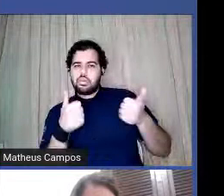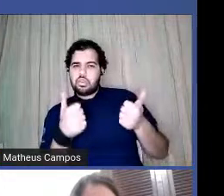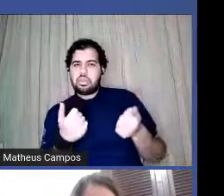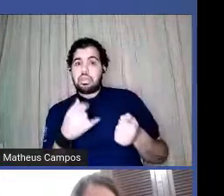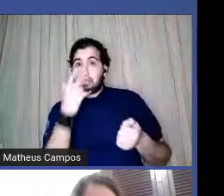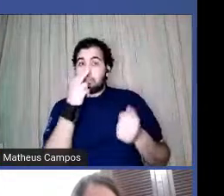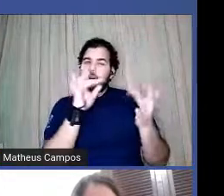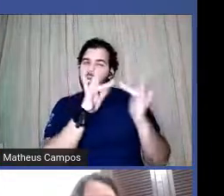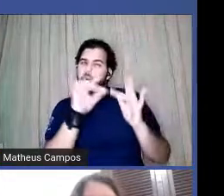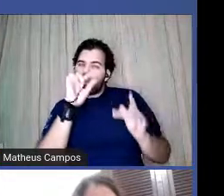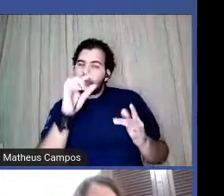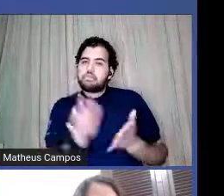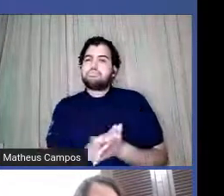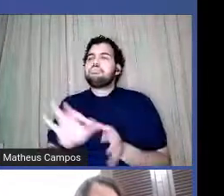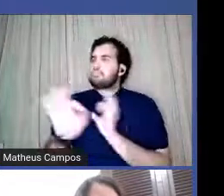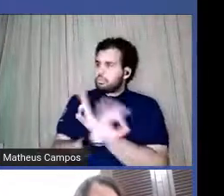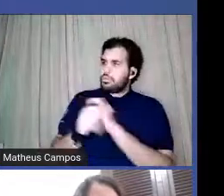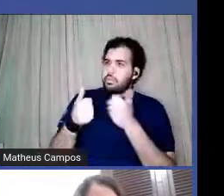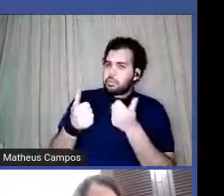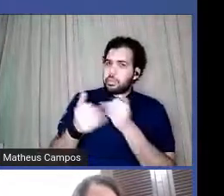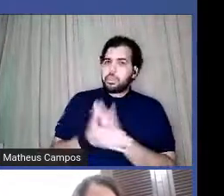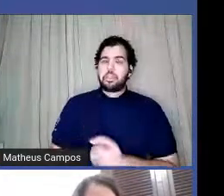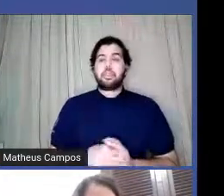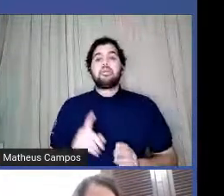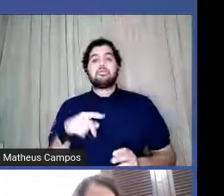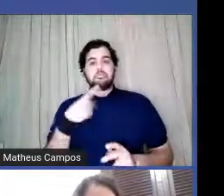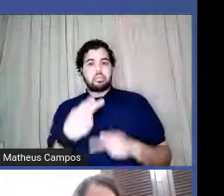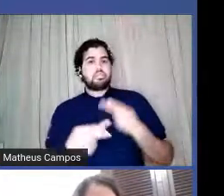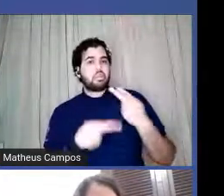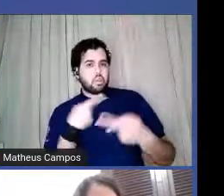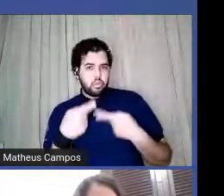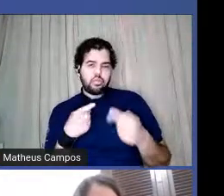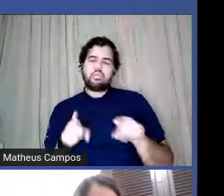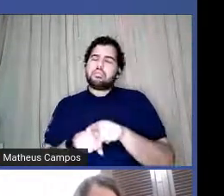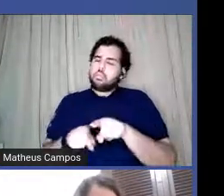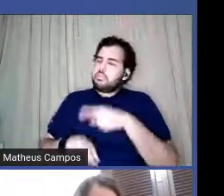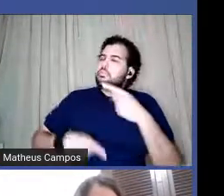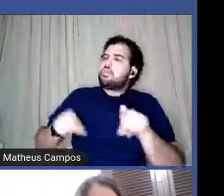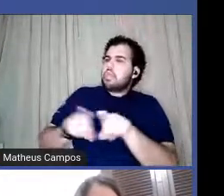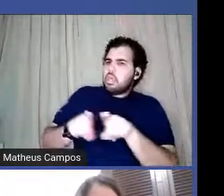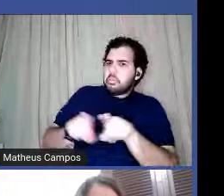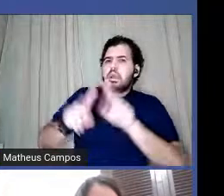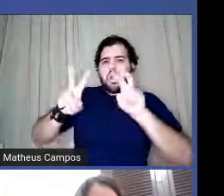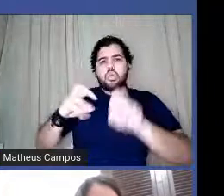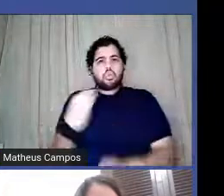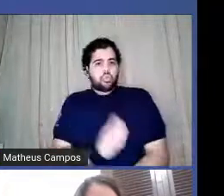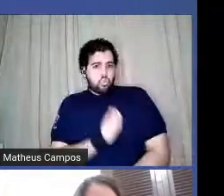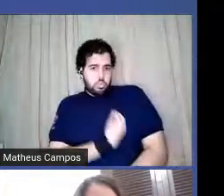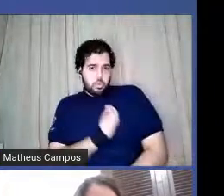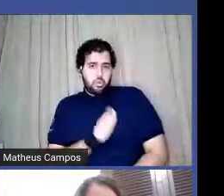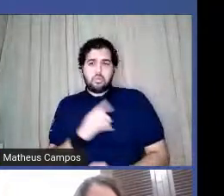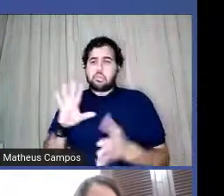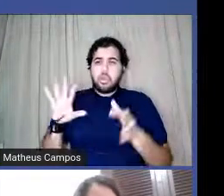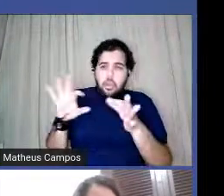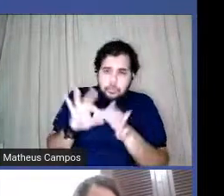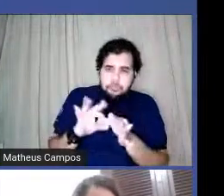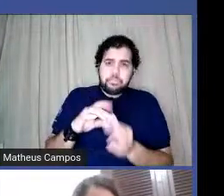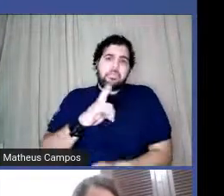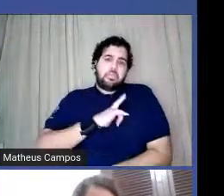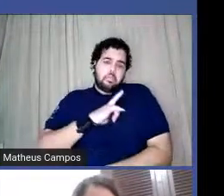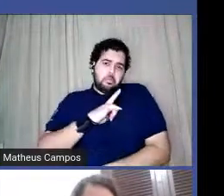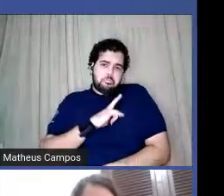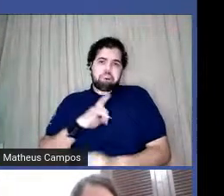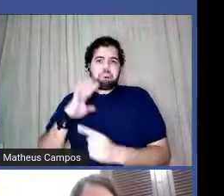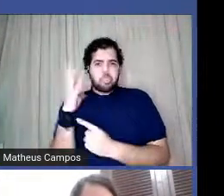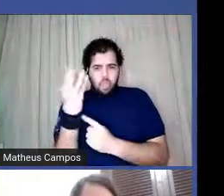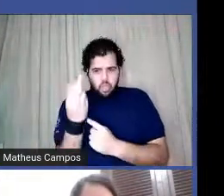aqui, mas... certo. Mas é isso que eu quis dizer também, assim. Eu falo sobre a vivência, gente, no sentido de ter também a arte e